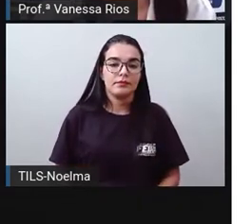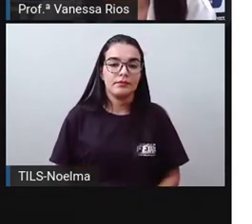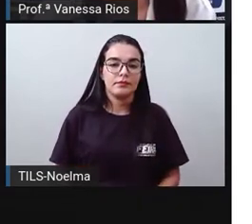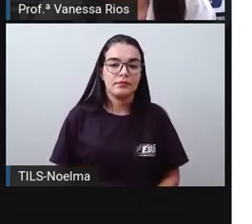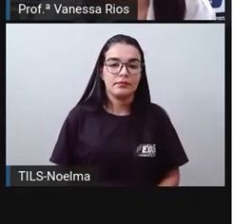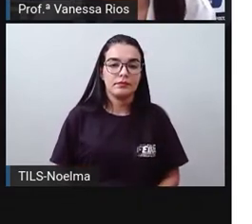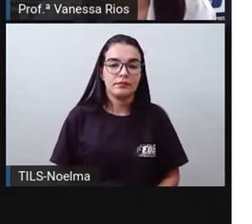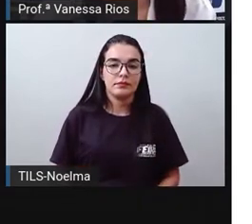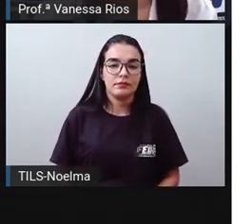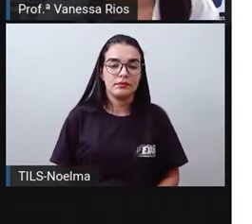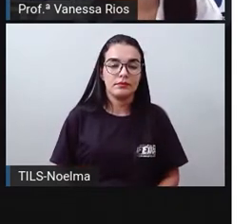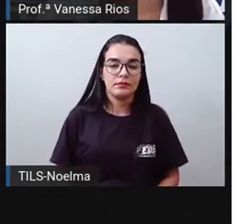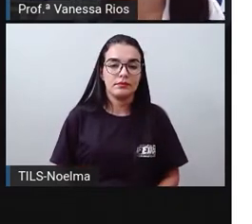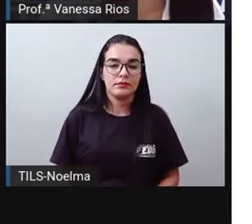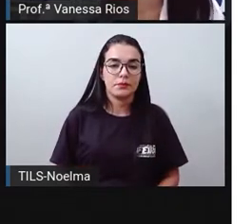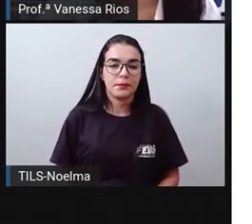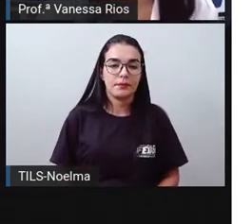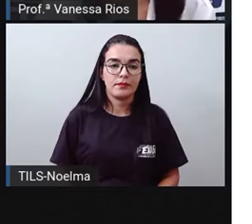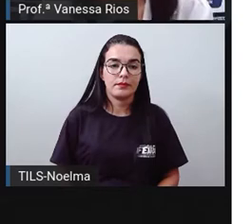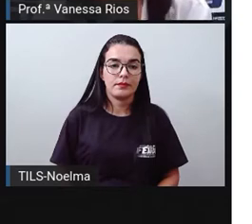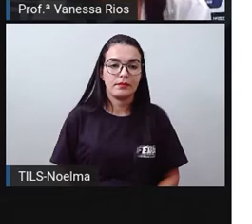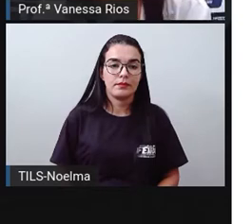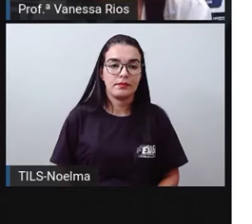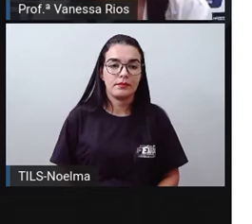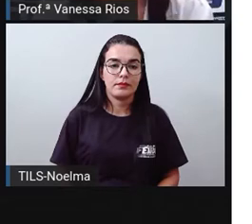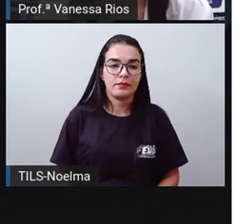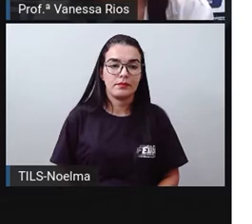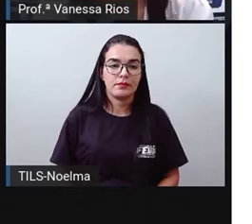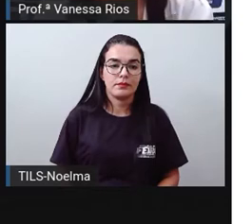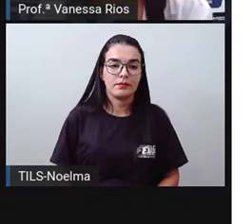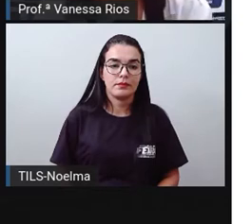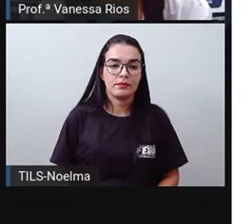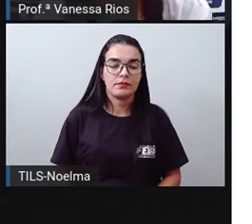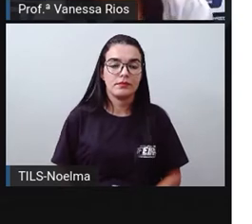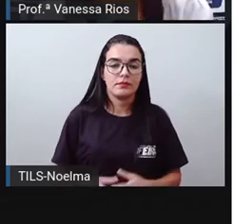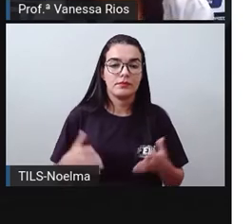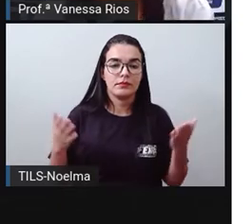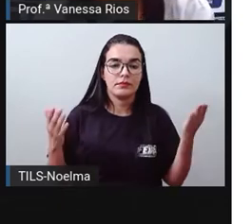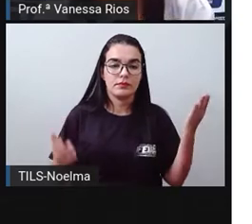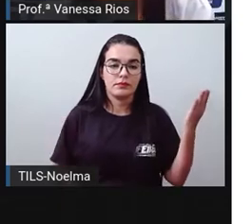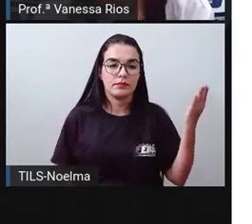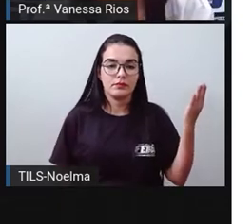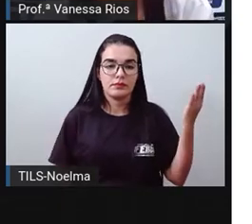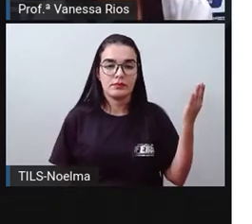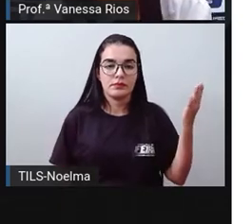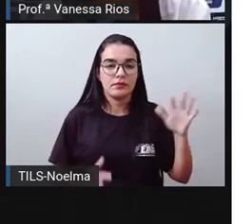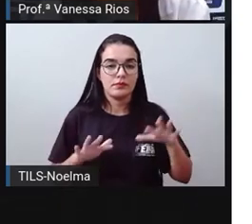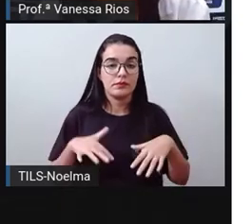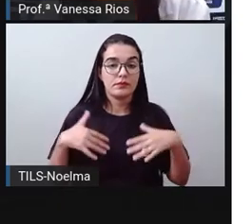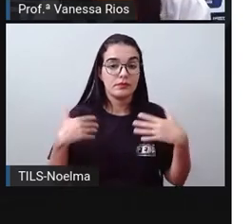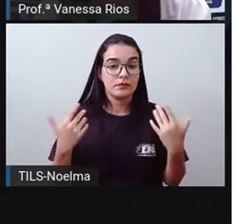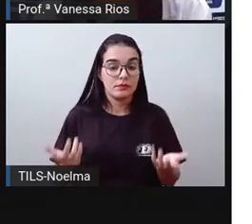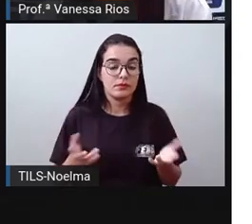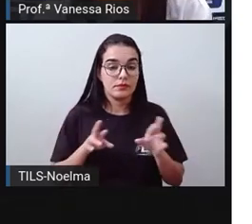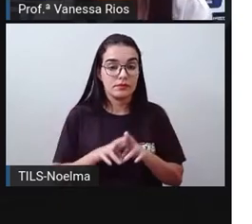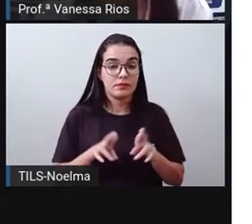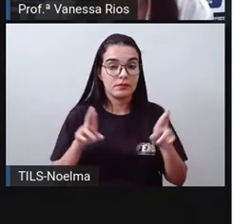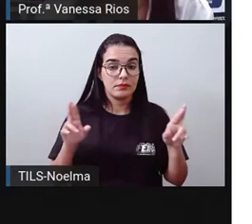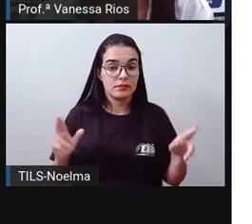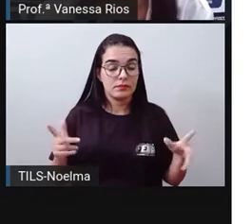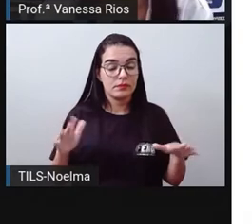E aí, olhem só. A arte e cultura. Qual a diferença e qual a relação?